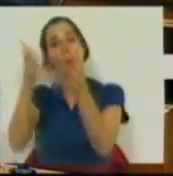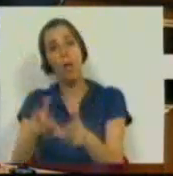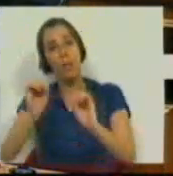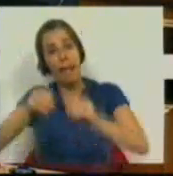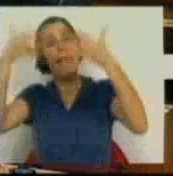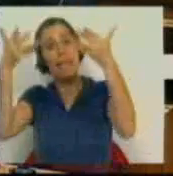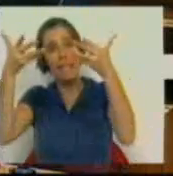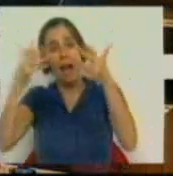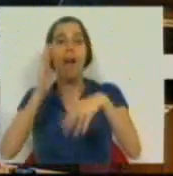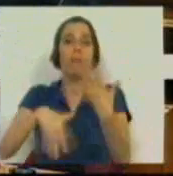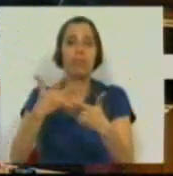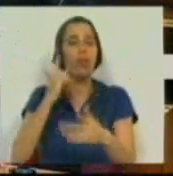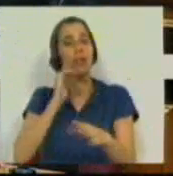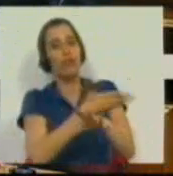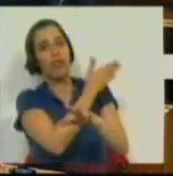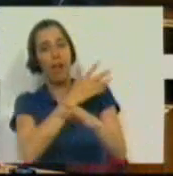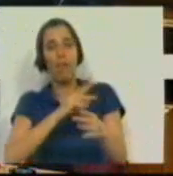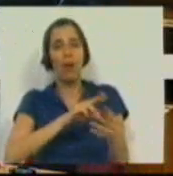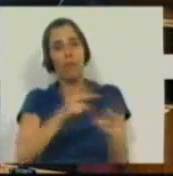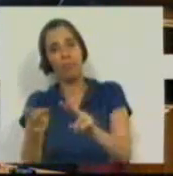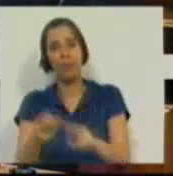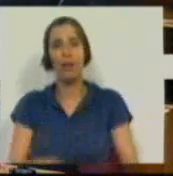inicial e que, entretanto, já foi retificado.